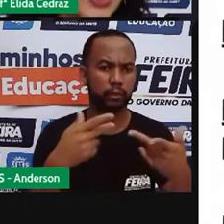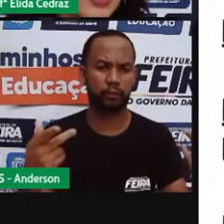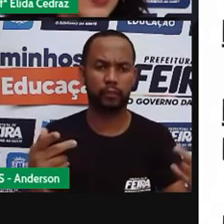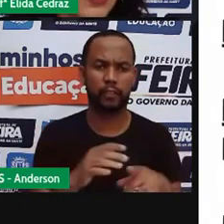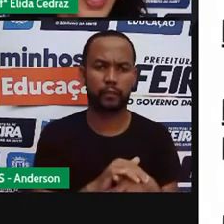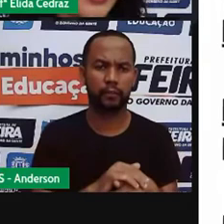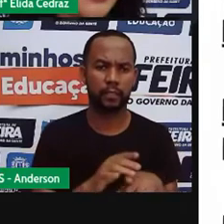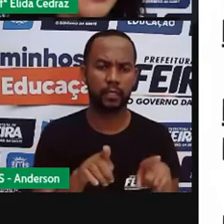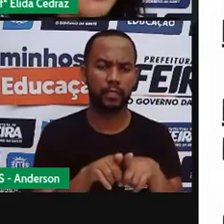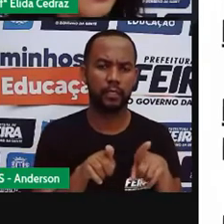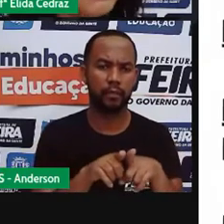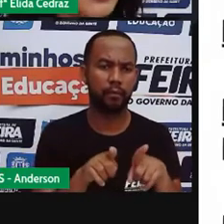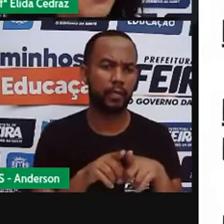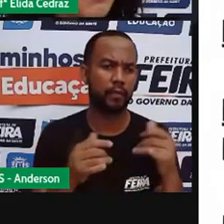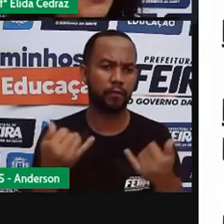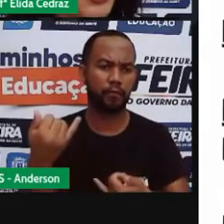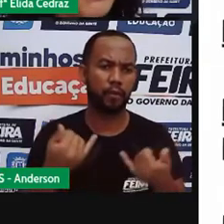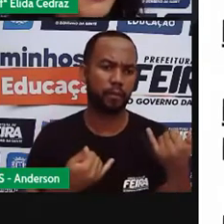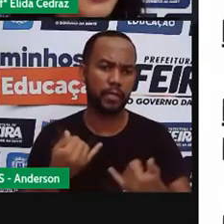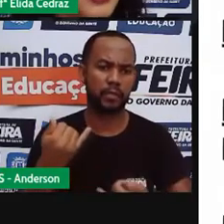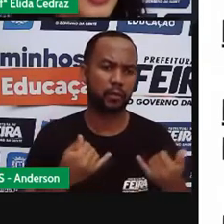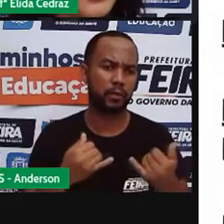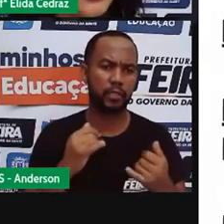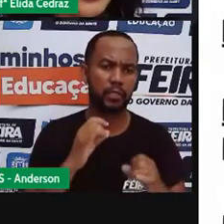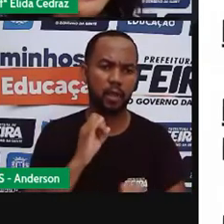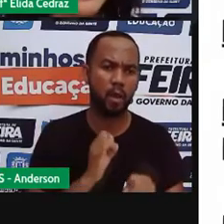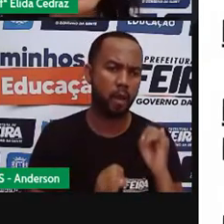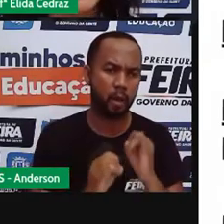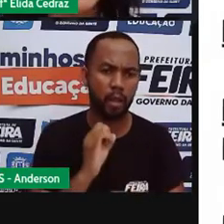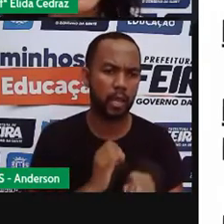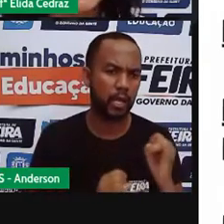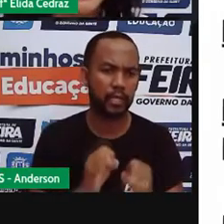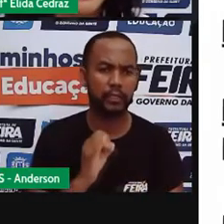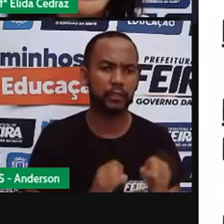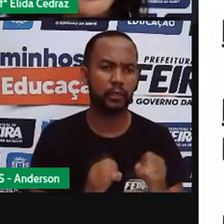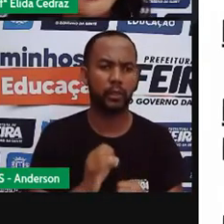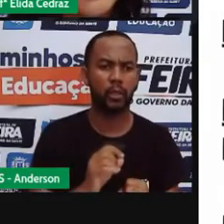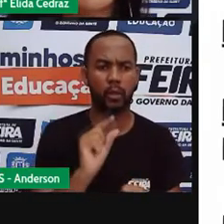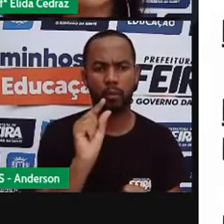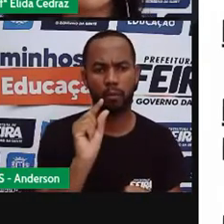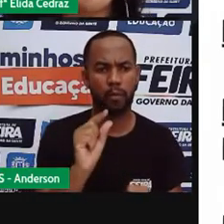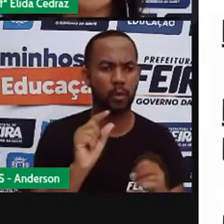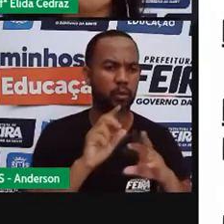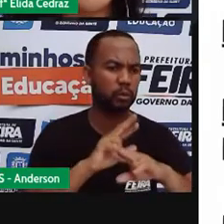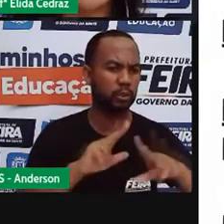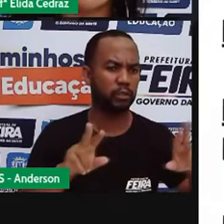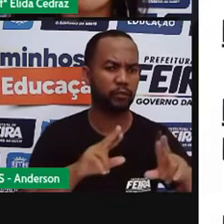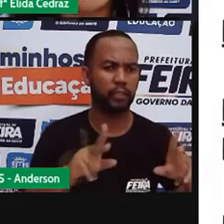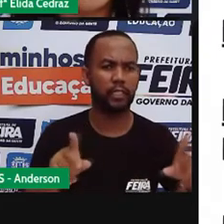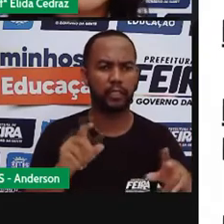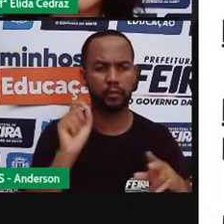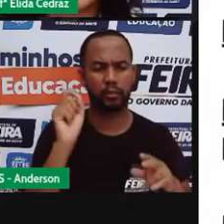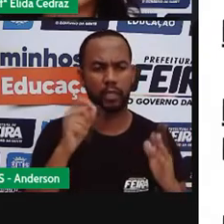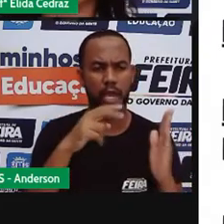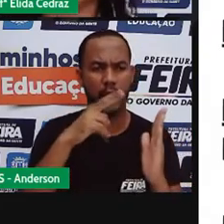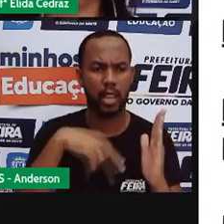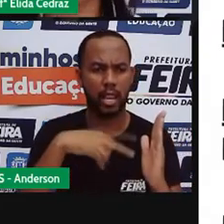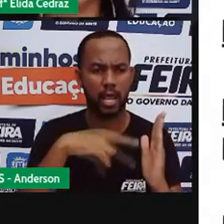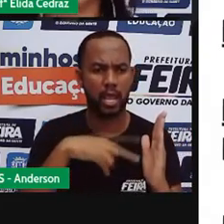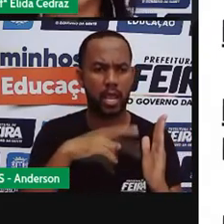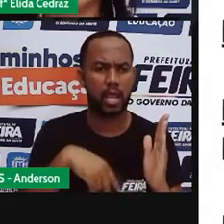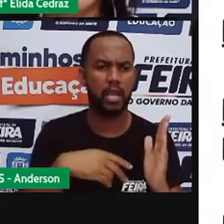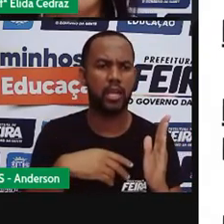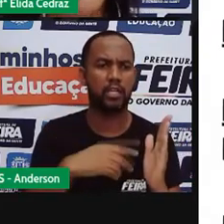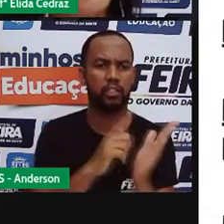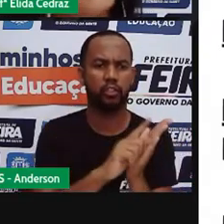notícias online são um pouco diferente daquelas notícias que a gente lê no jornal impresso ou que a gente vê